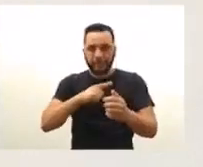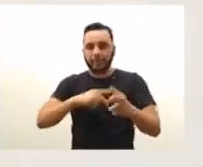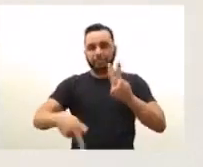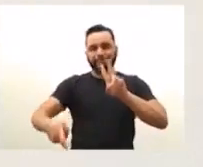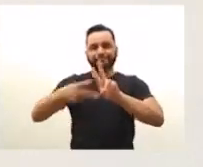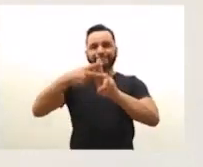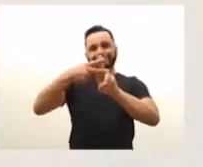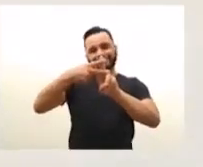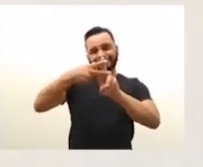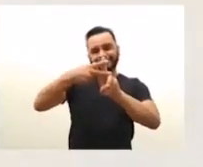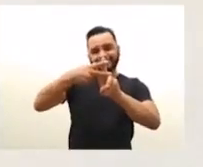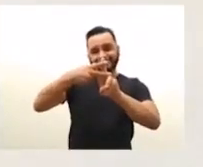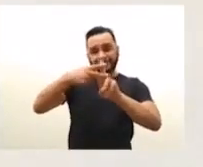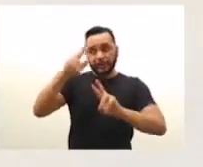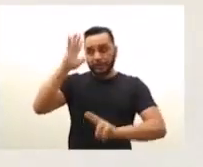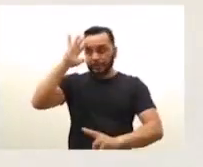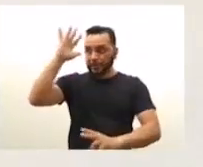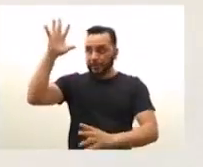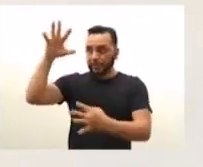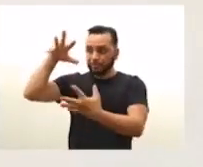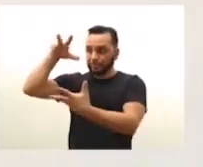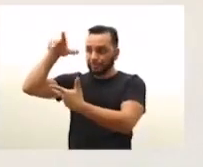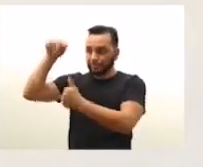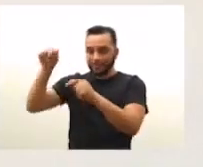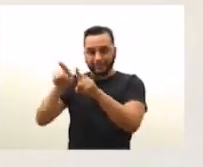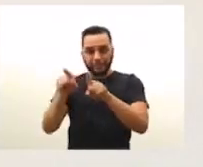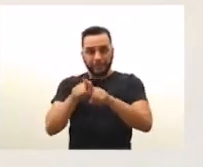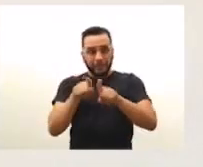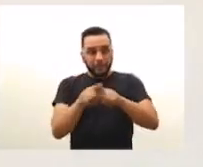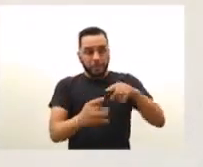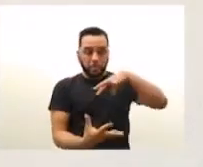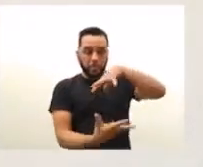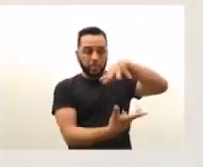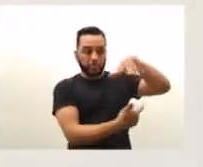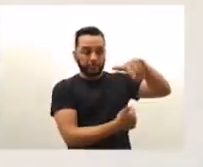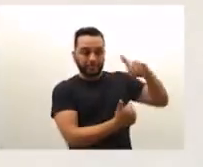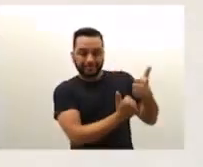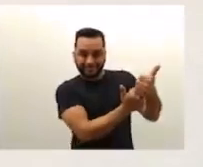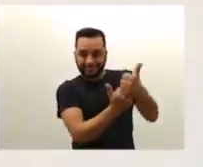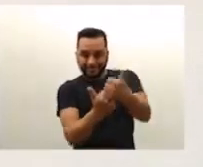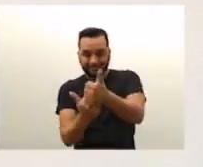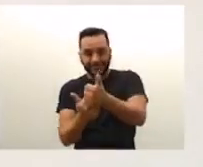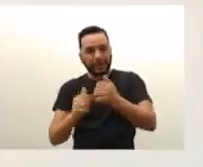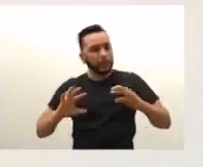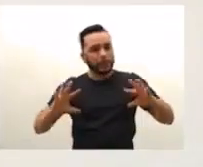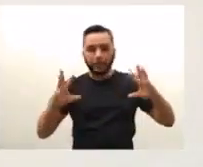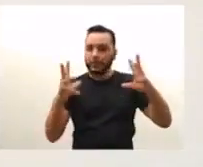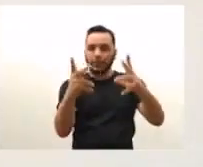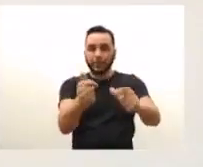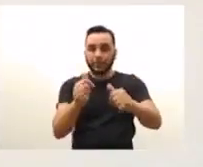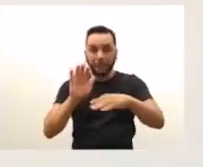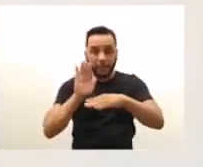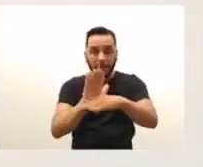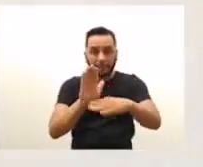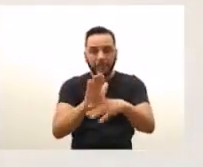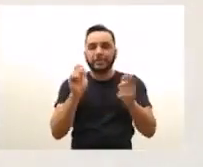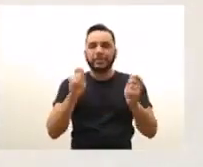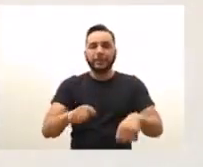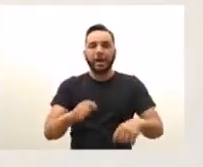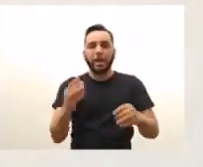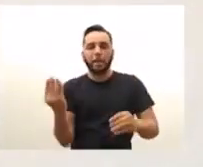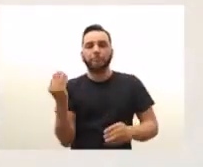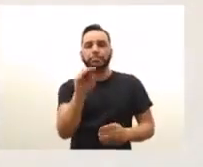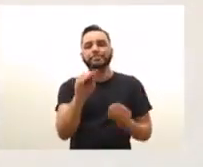hashtag Sonhar o Mundo e Mundo Solidário, eu queria convidar todos que participassem, fizessem